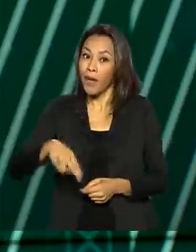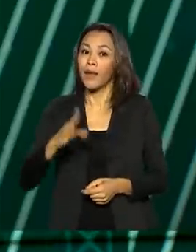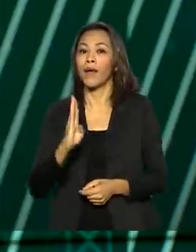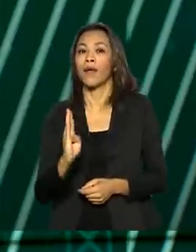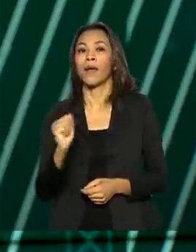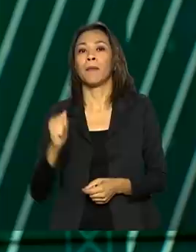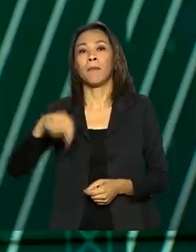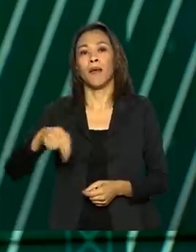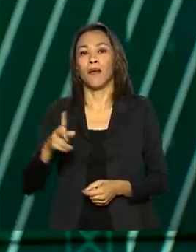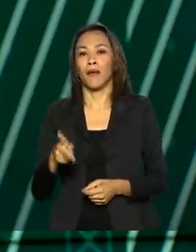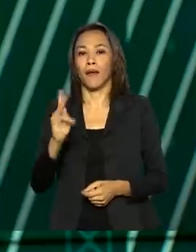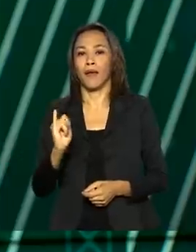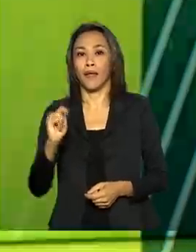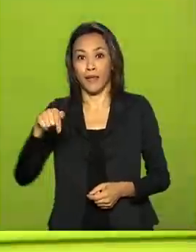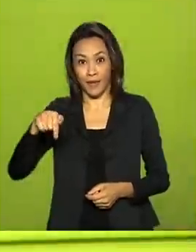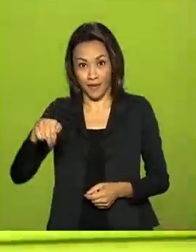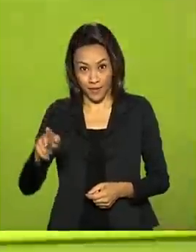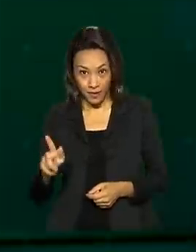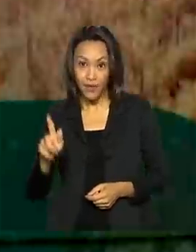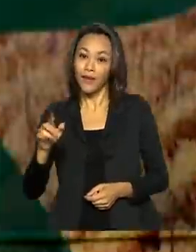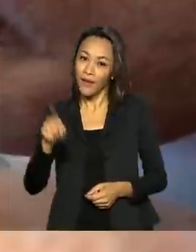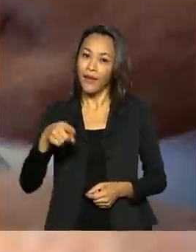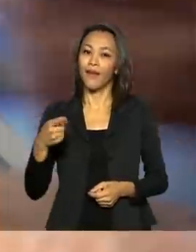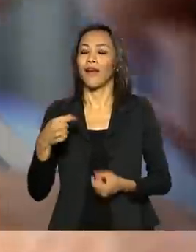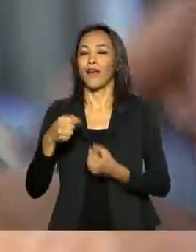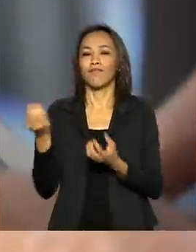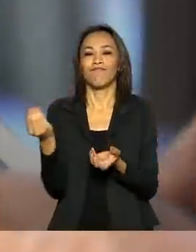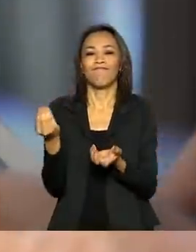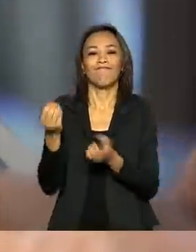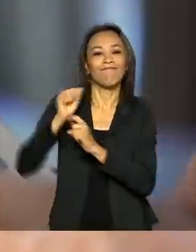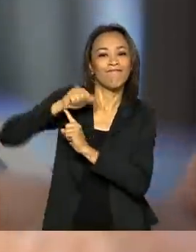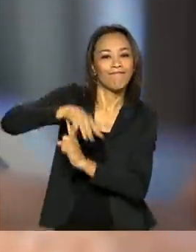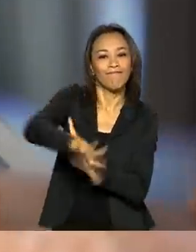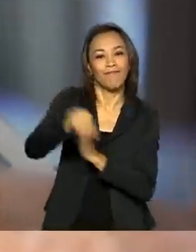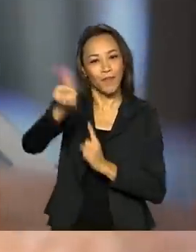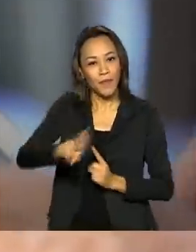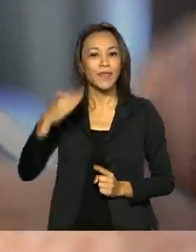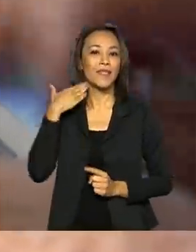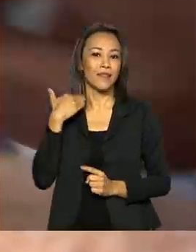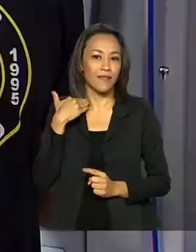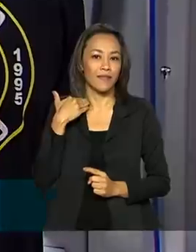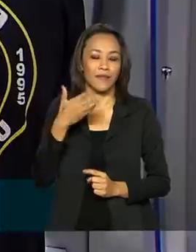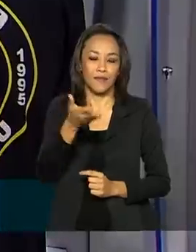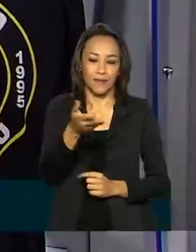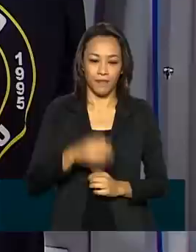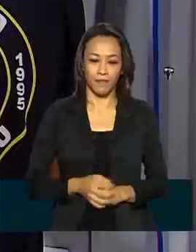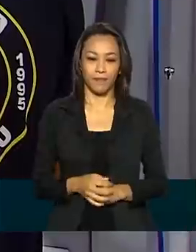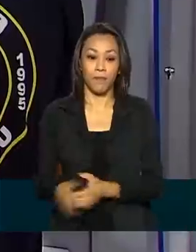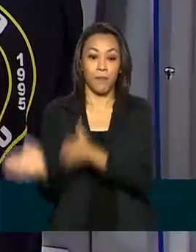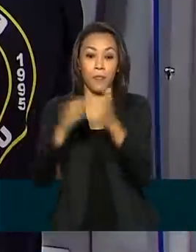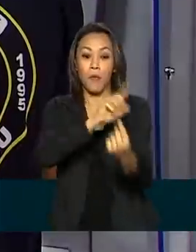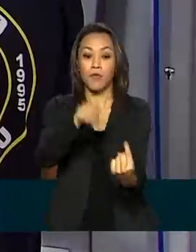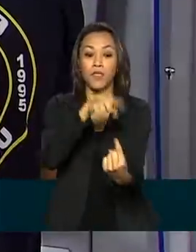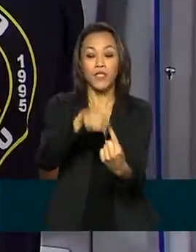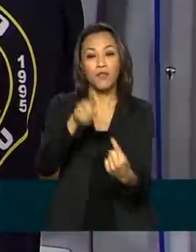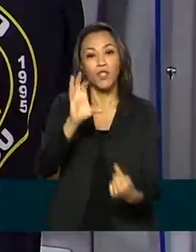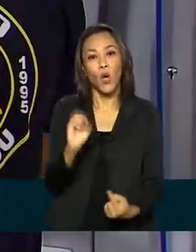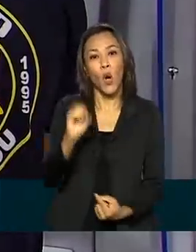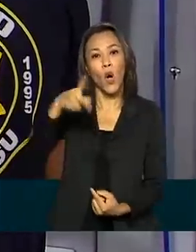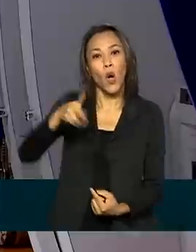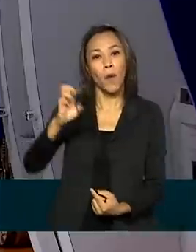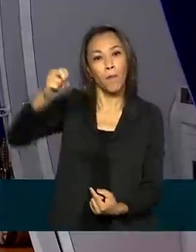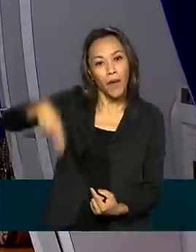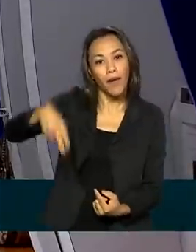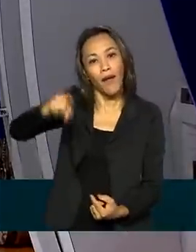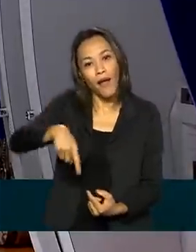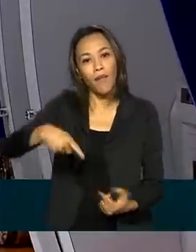implantado aqui no Brasil pelo Banco Central. O Open Banking foi criado para simplificar a relação entre bancos e